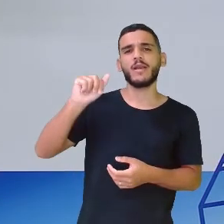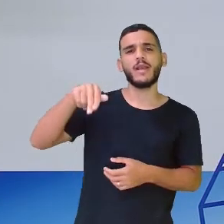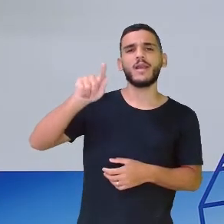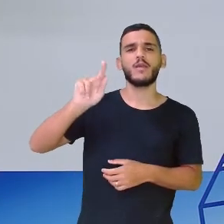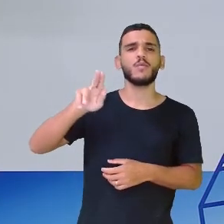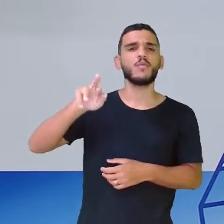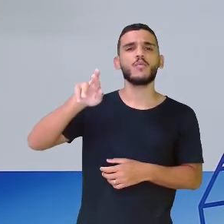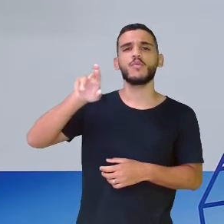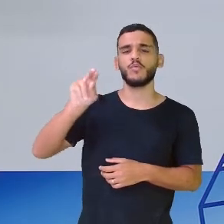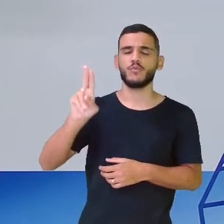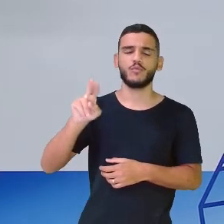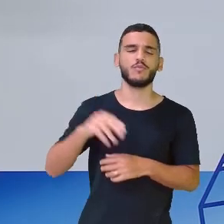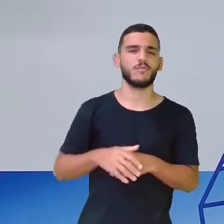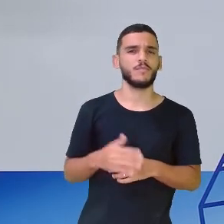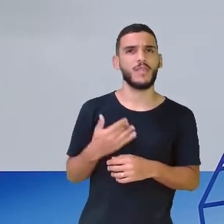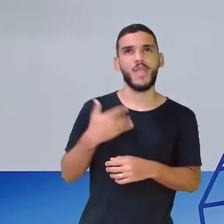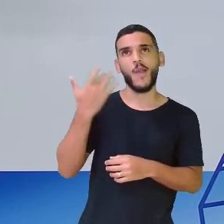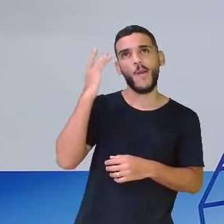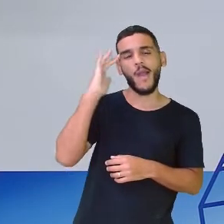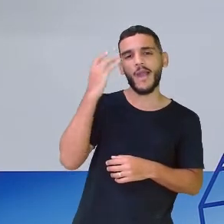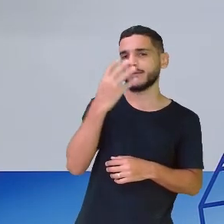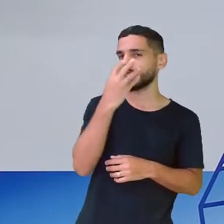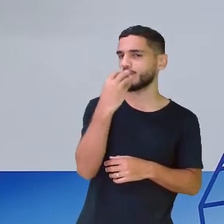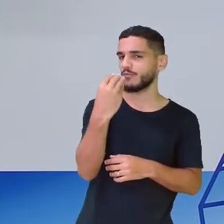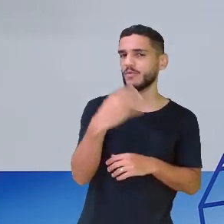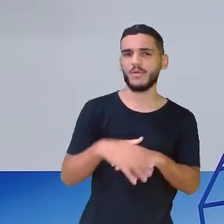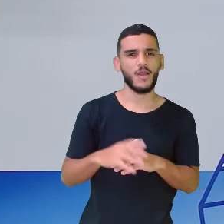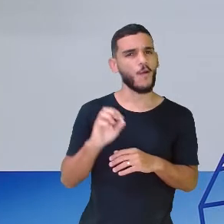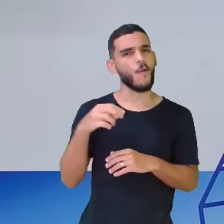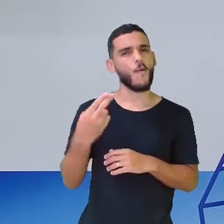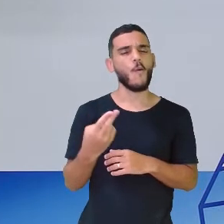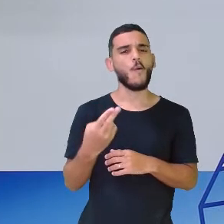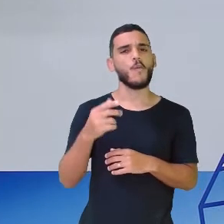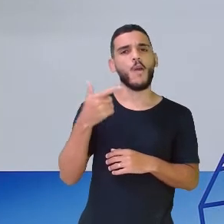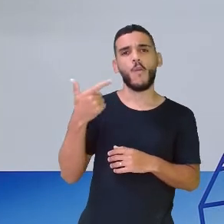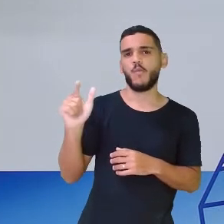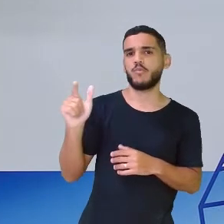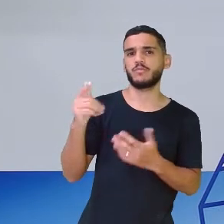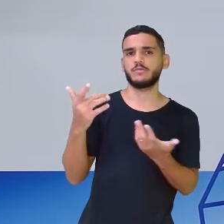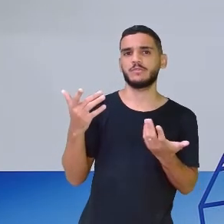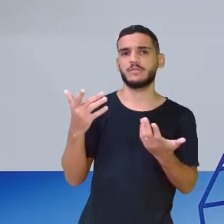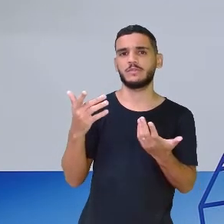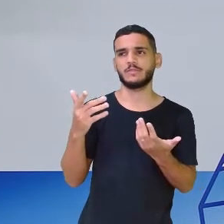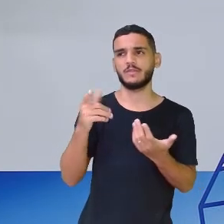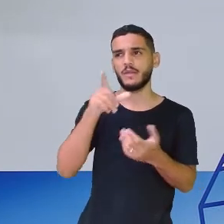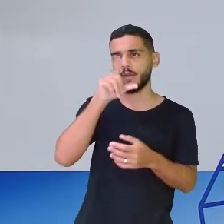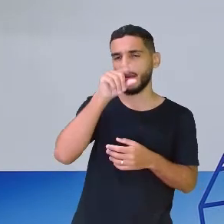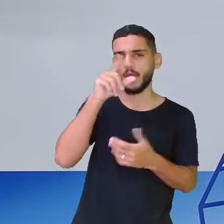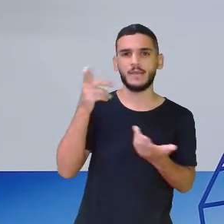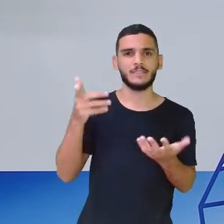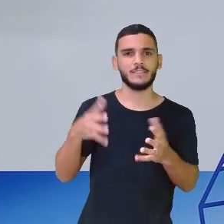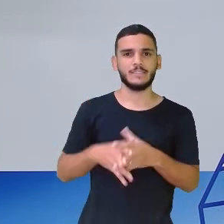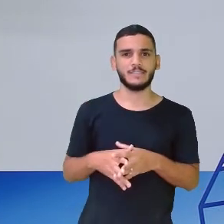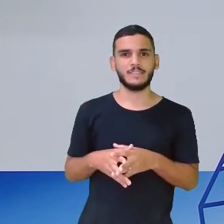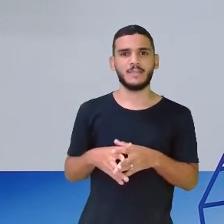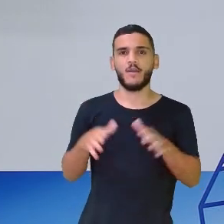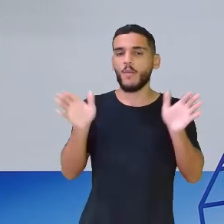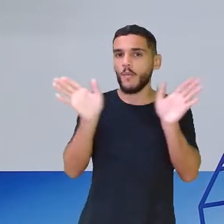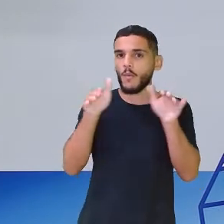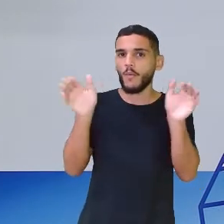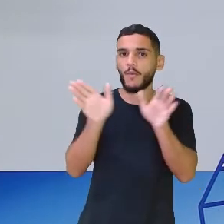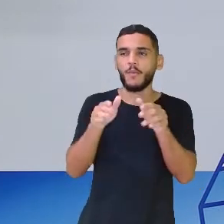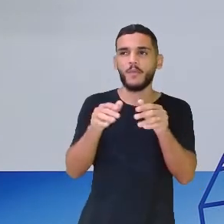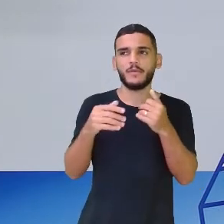que não. Acho que é a raposa. Ou é a coruja? Ah, você já respondeu que é a coruja?